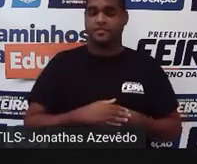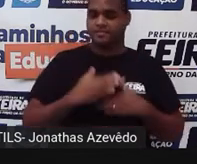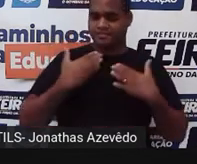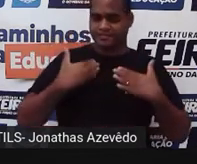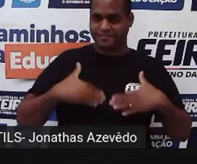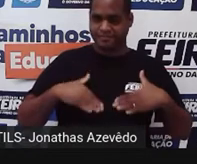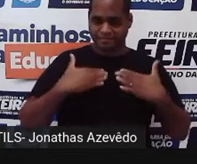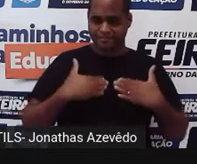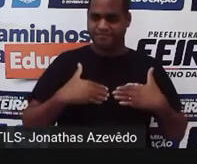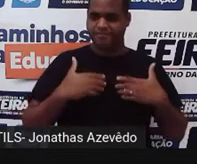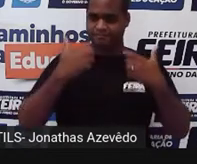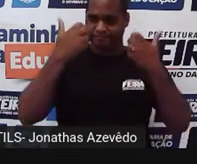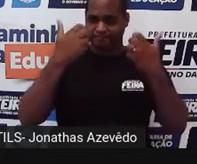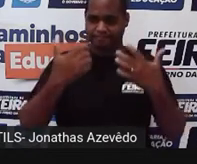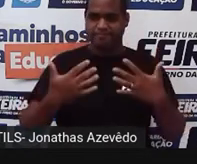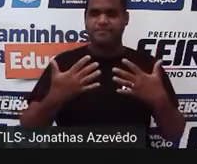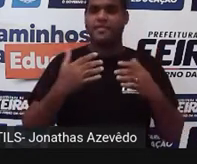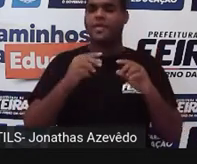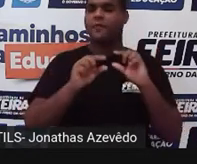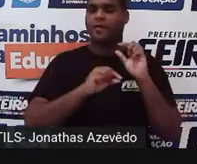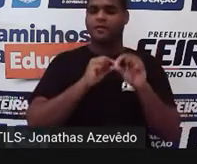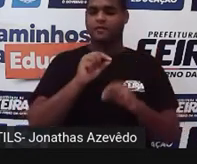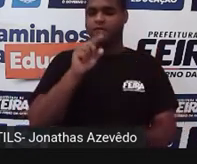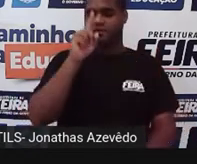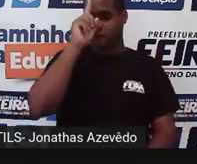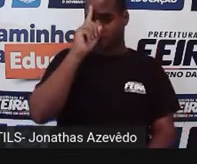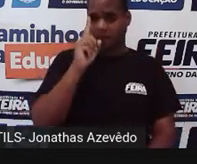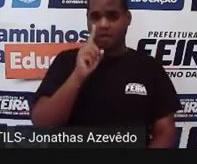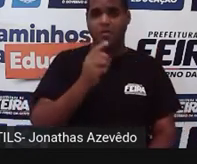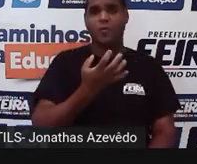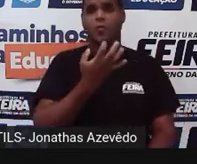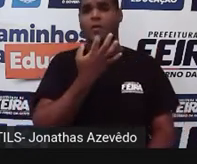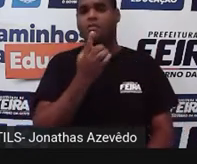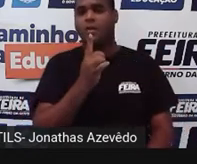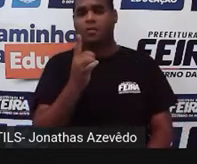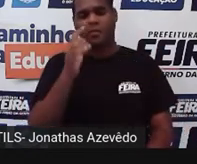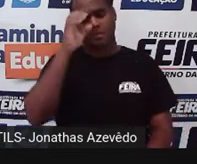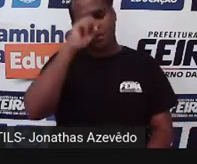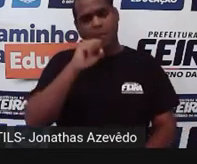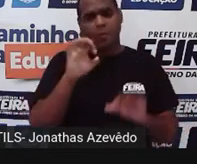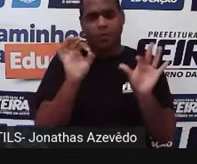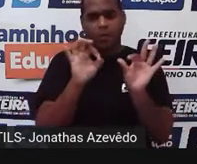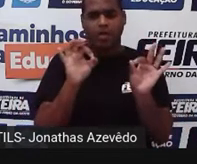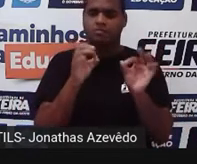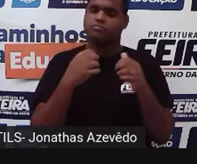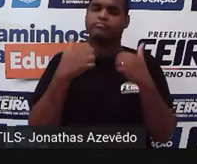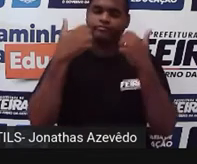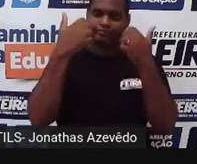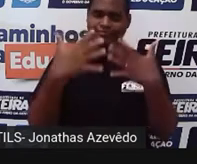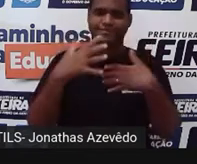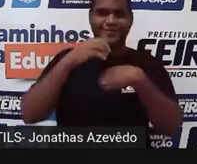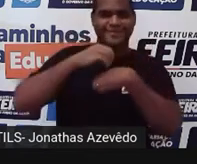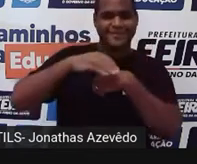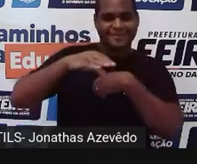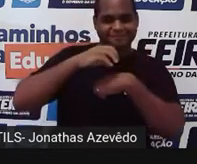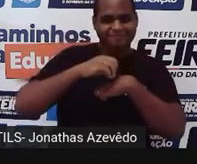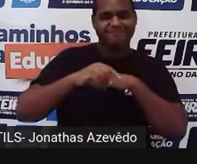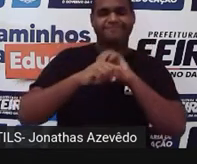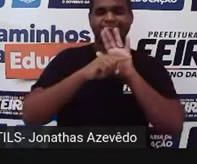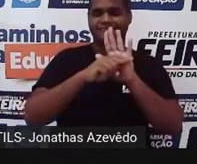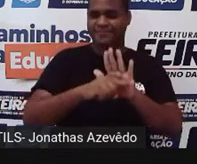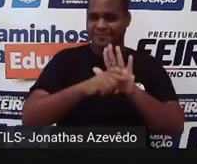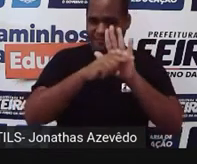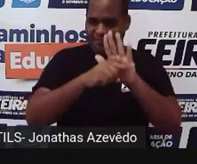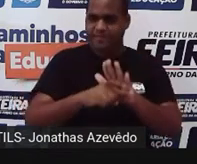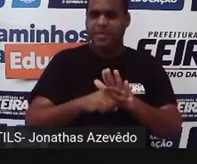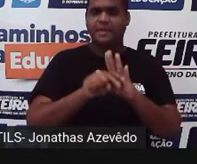Calma, porque mesmo se você não tem ouvido ou não tem aprendido, a gente está aqui nessa aula justamente para isso. E deixa